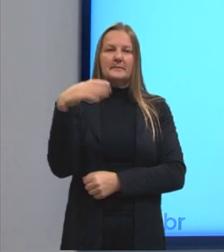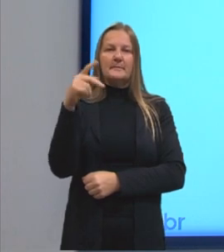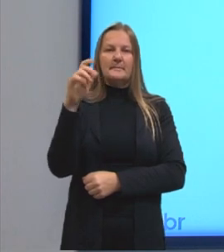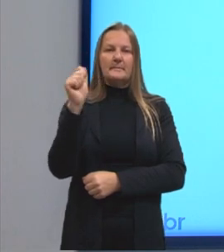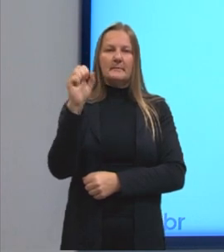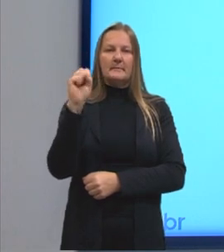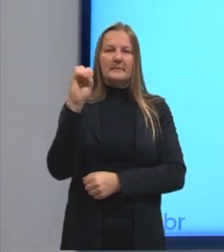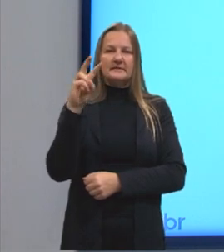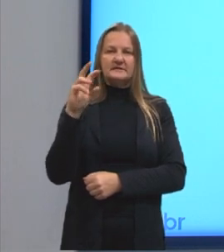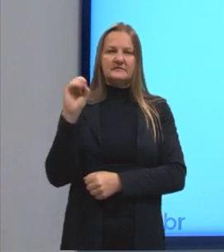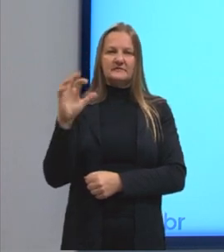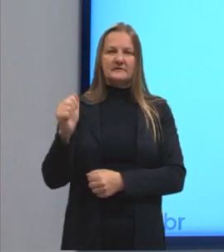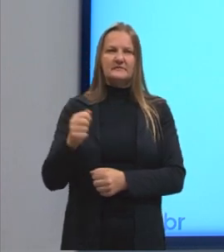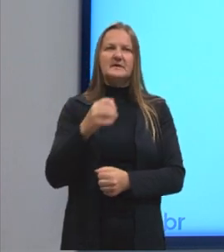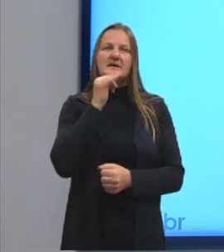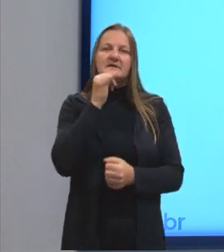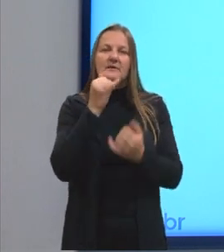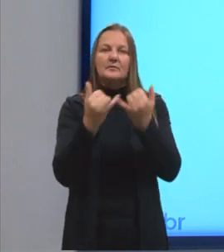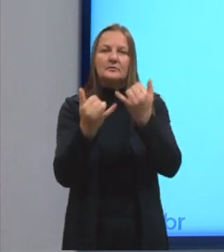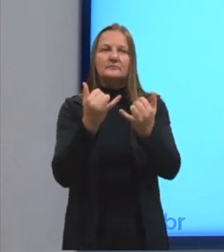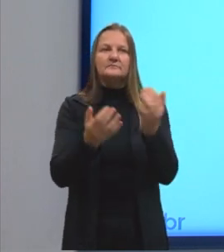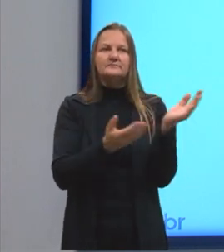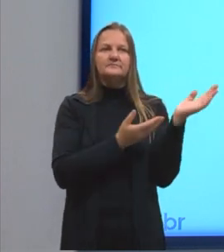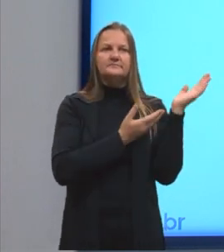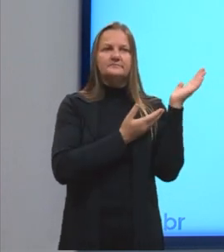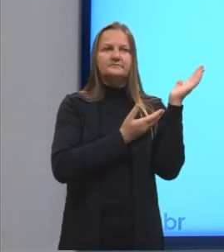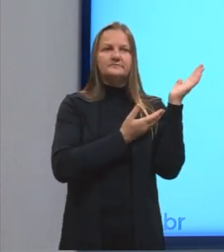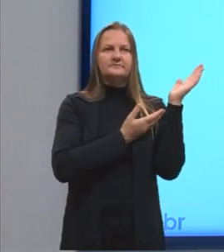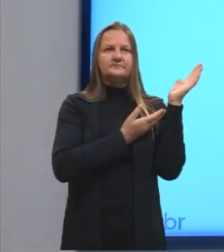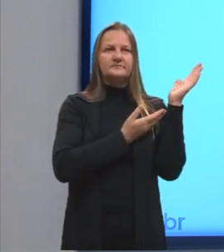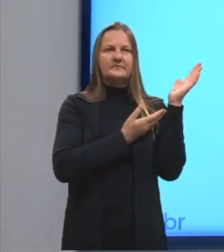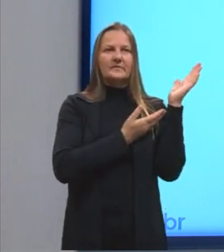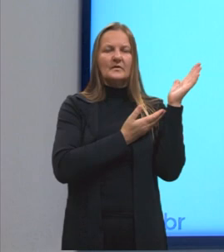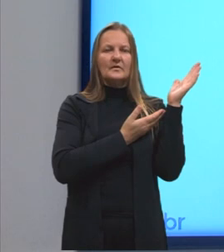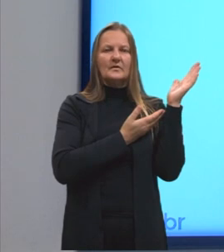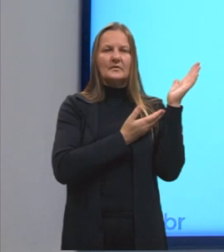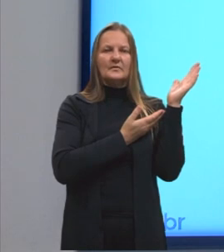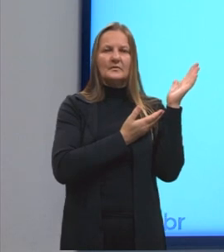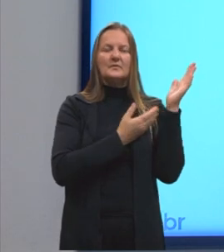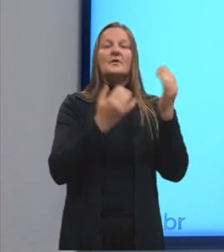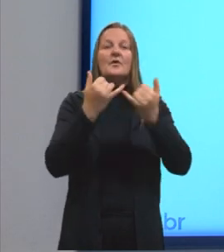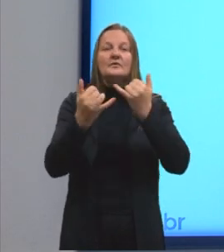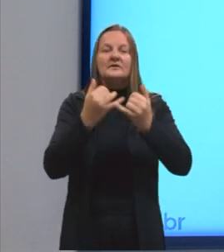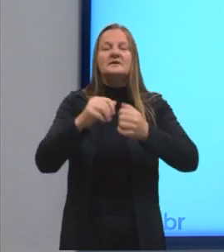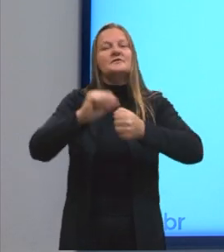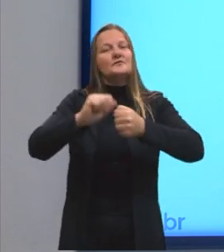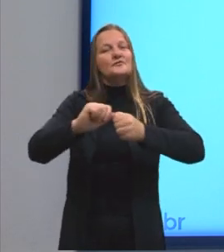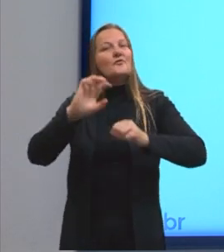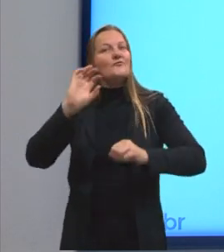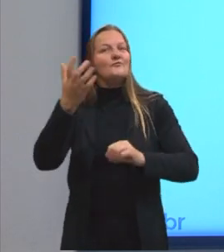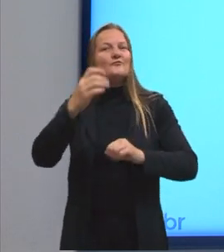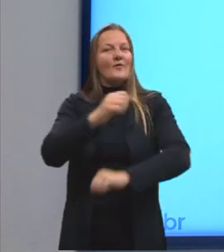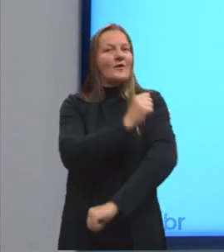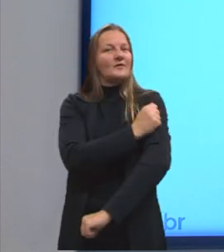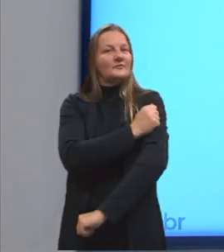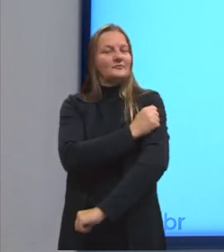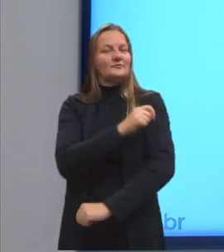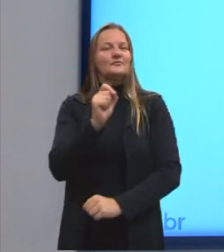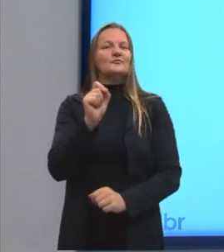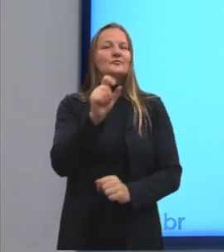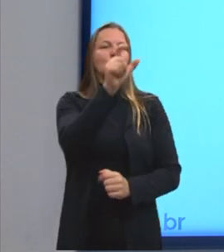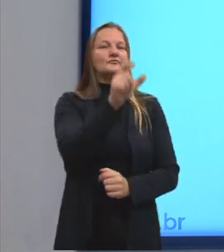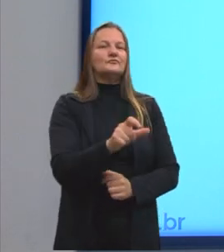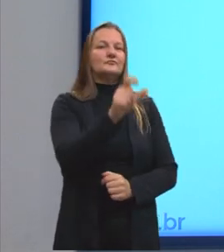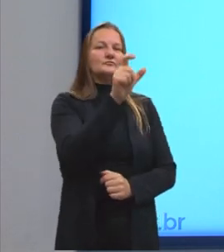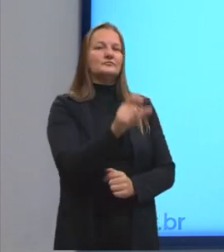Olhem esse exemplo aqui. A gente diz, os exercícios foram resolvidos pelos alunos. Quem é o nosso sujeito